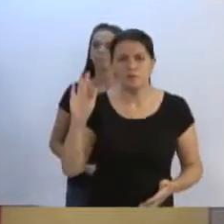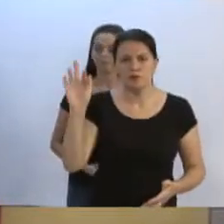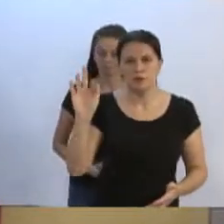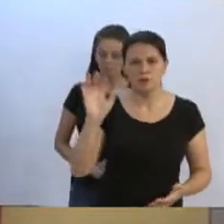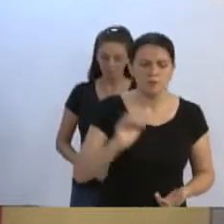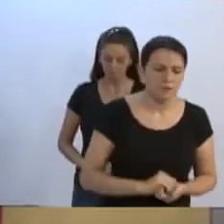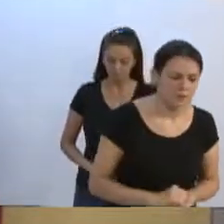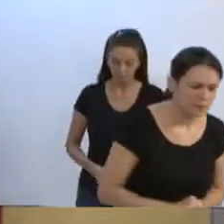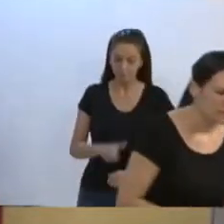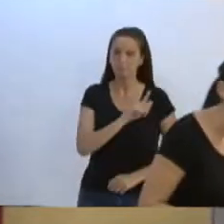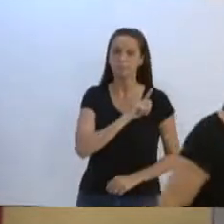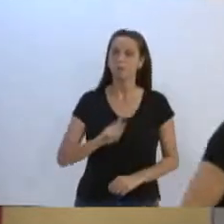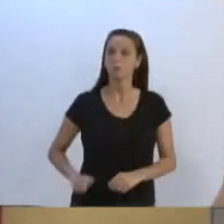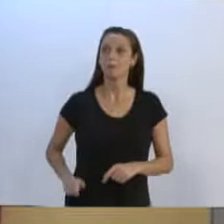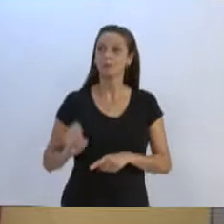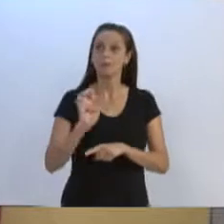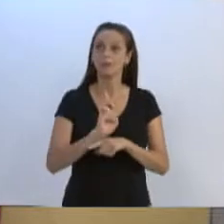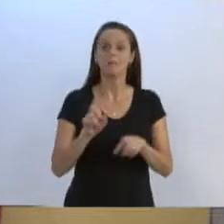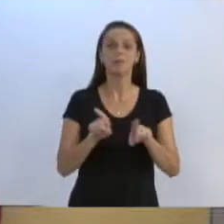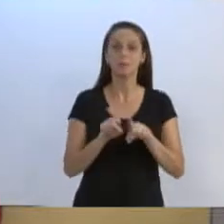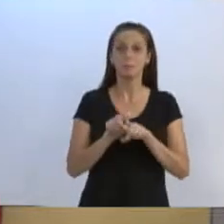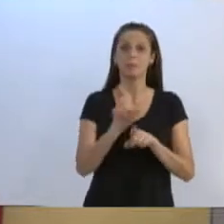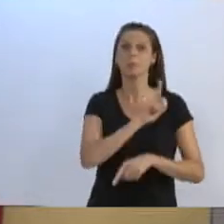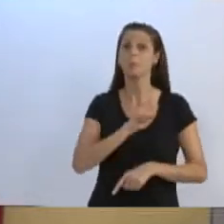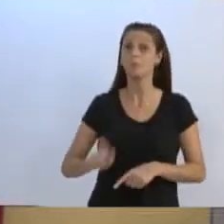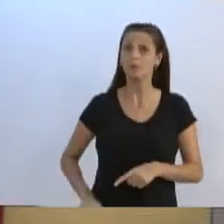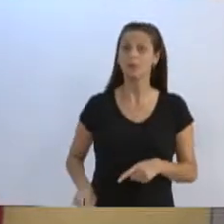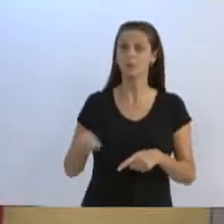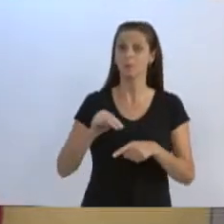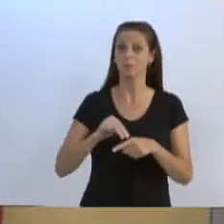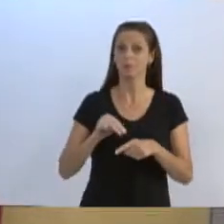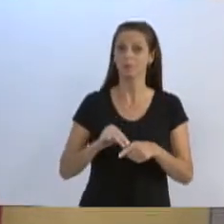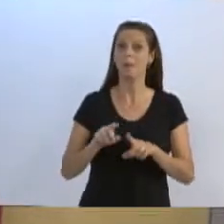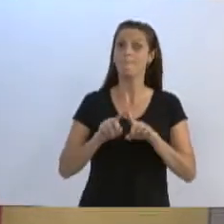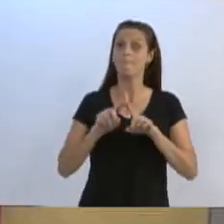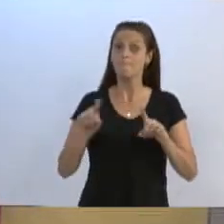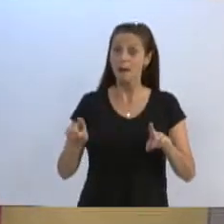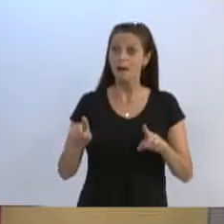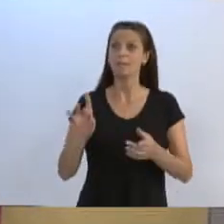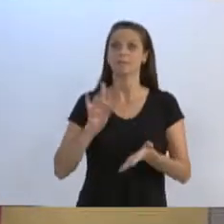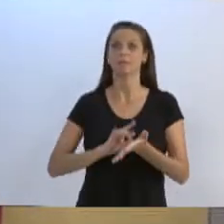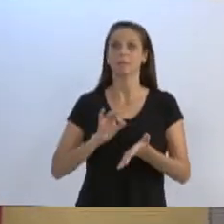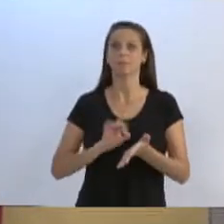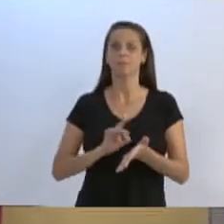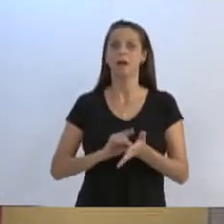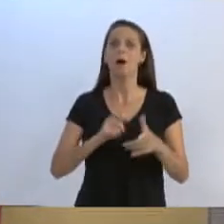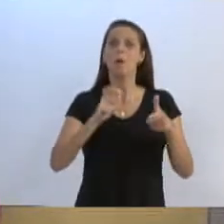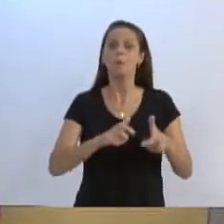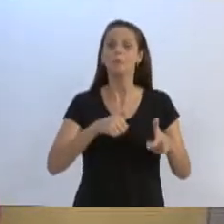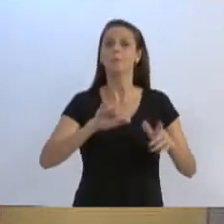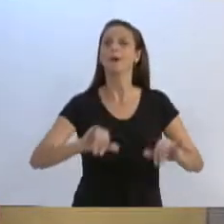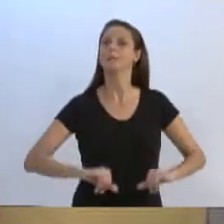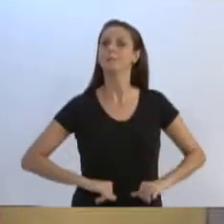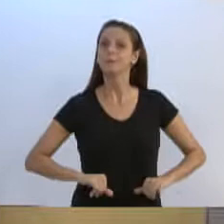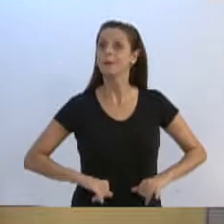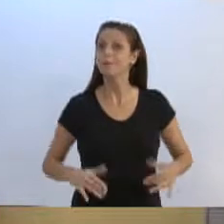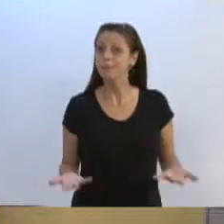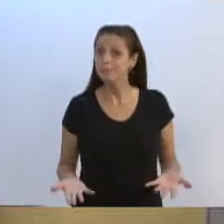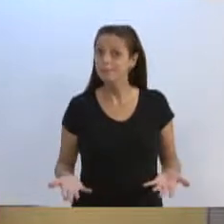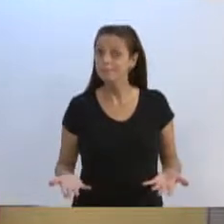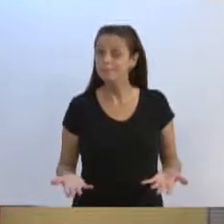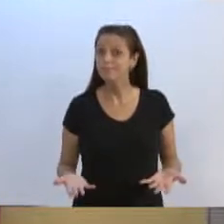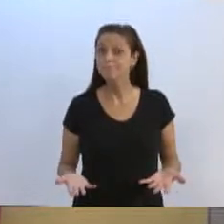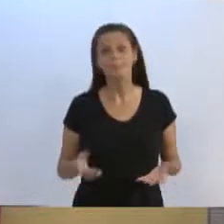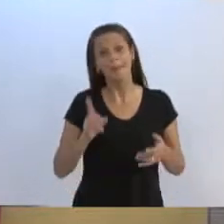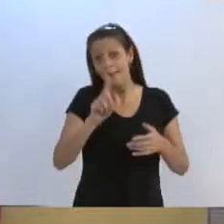governo do Estado e pelo governo municipal. Mas só que a corda, sempre estoura do lado